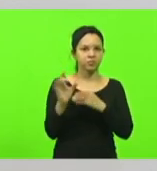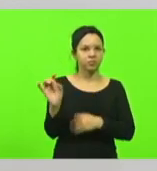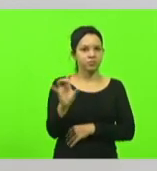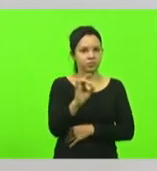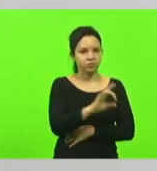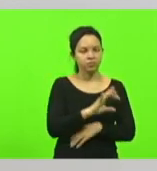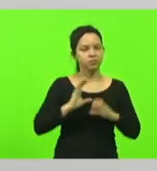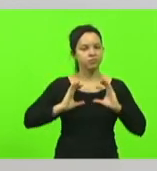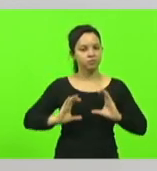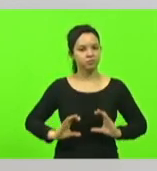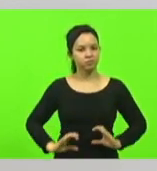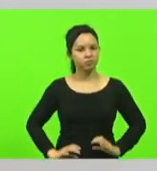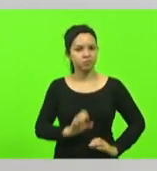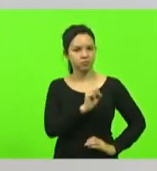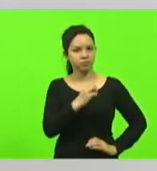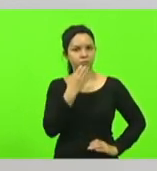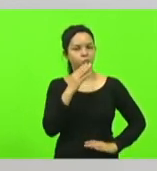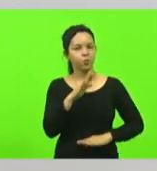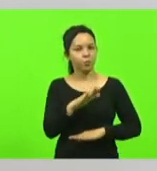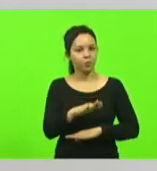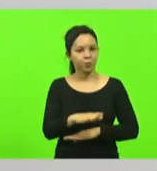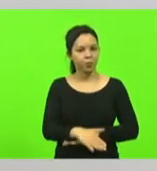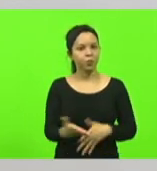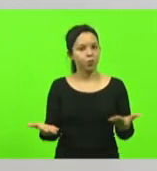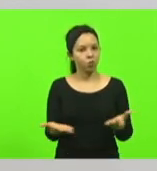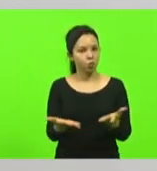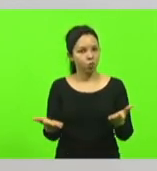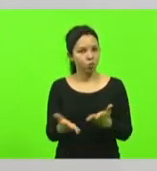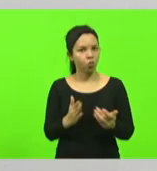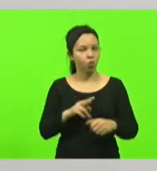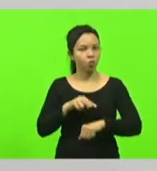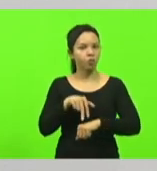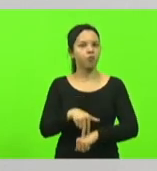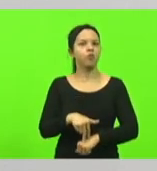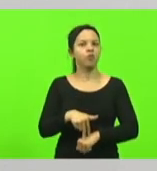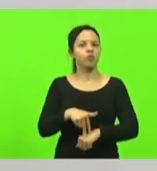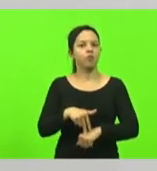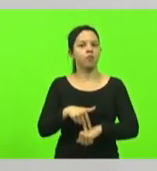catarinense. Muito boa tarde a todos. Fim aqui hoje para falar sobre segurança pública.